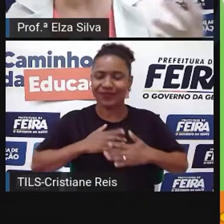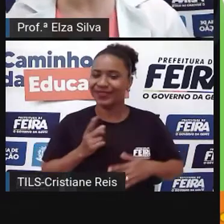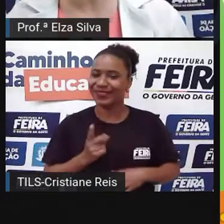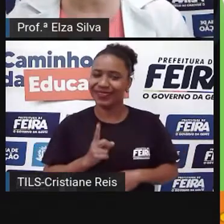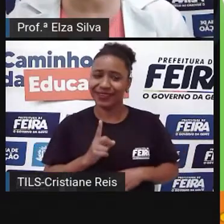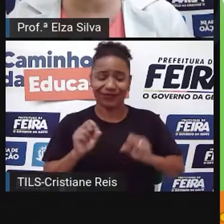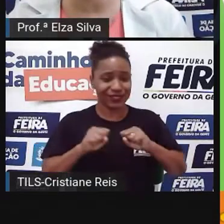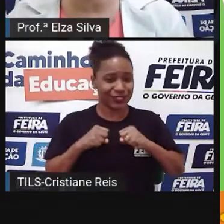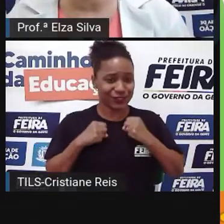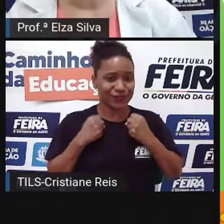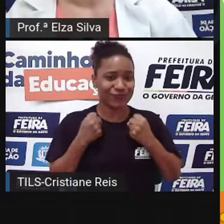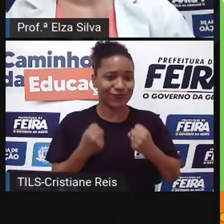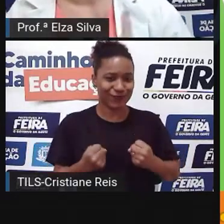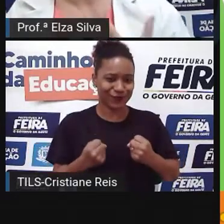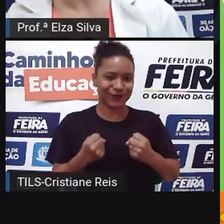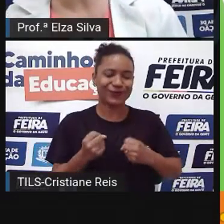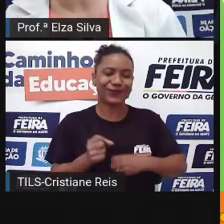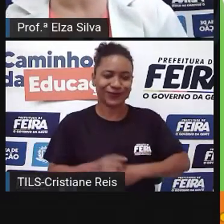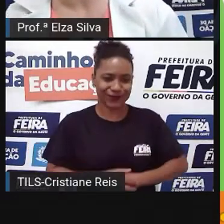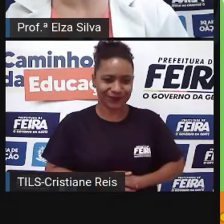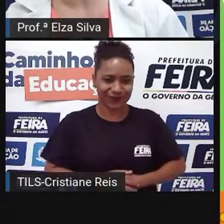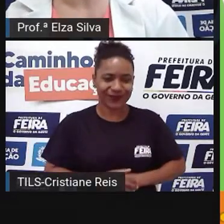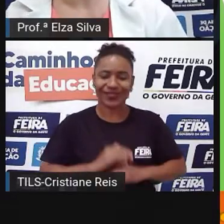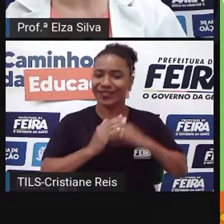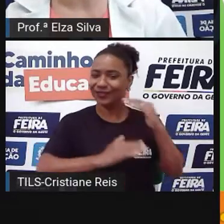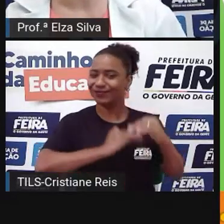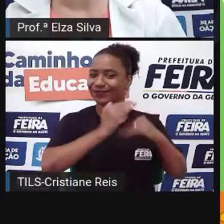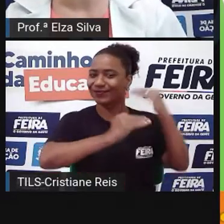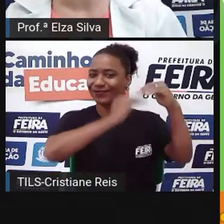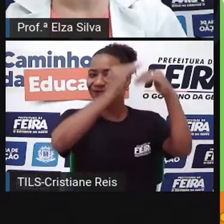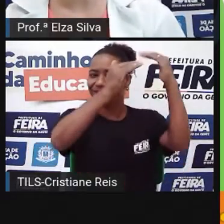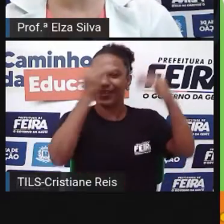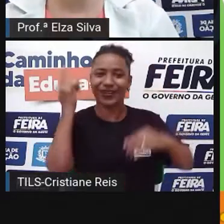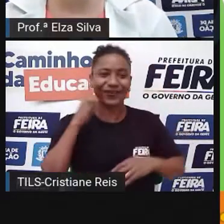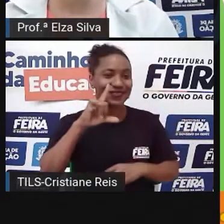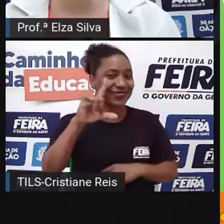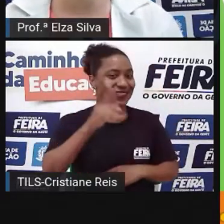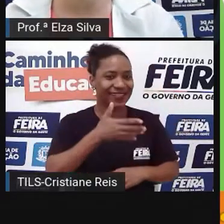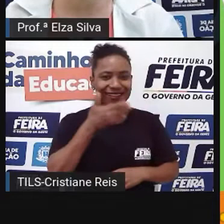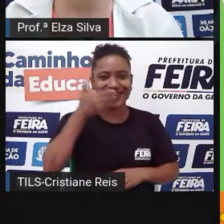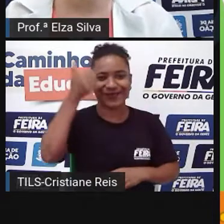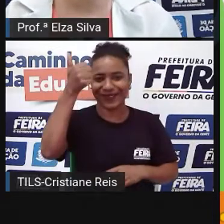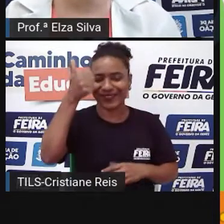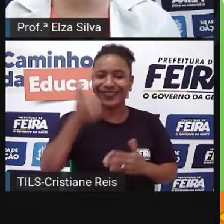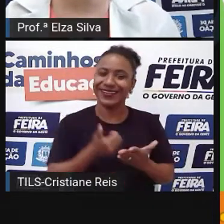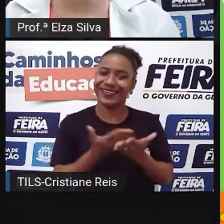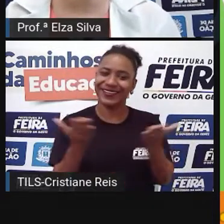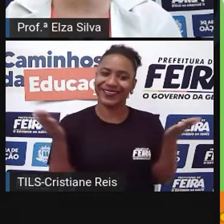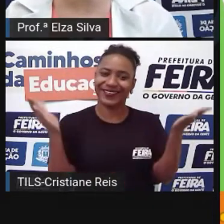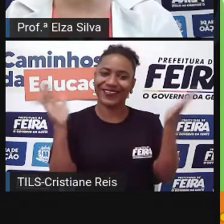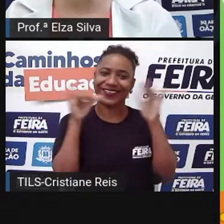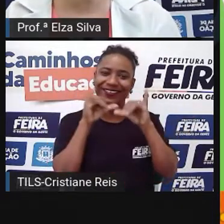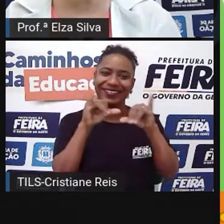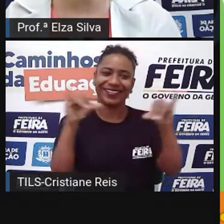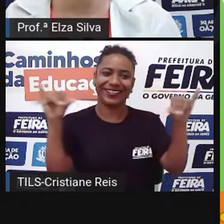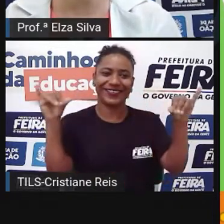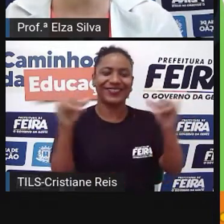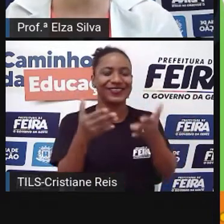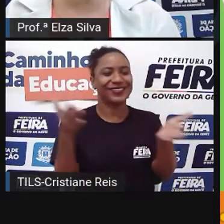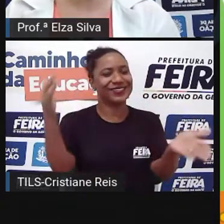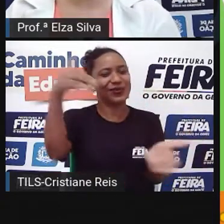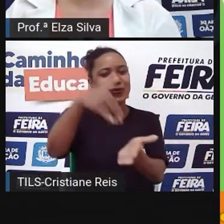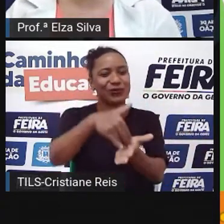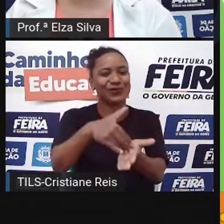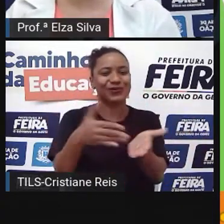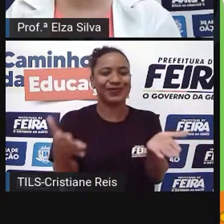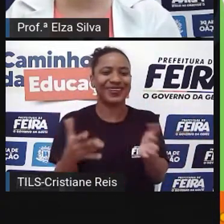de alguma maneira Construir um mundo melhor Então é essa mensagem que eu deixo para vocês Nesse nosso último